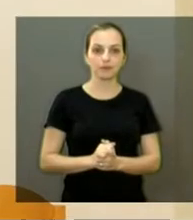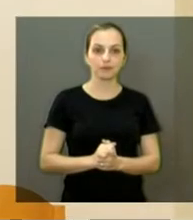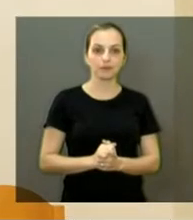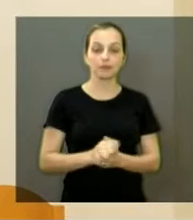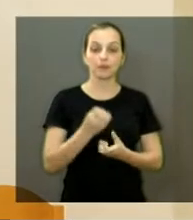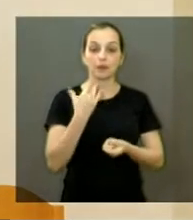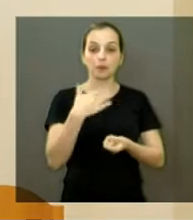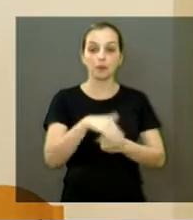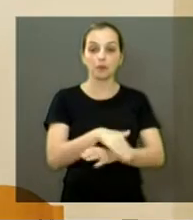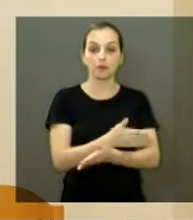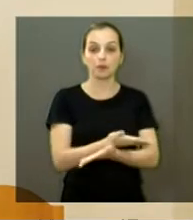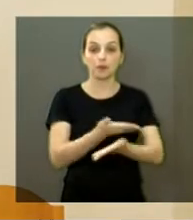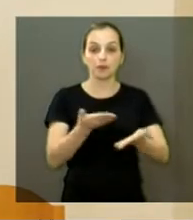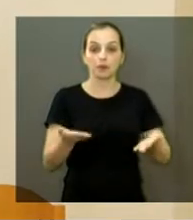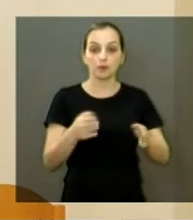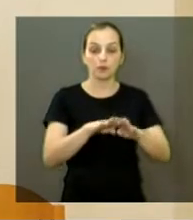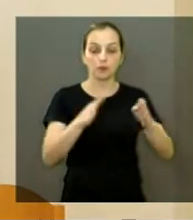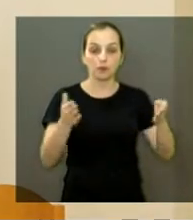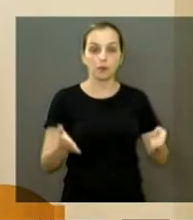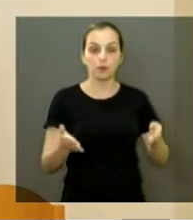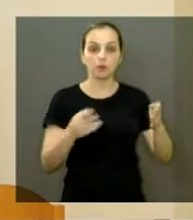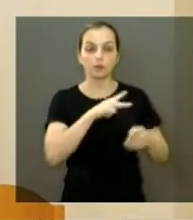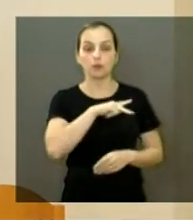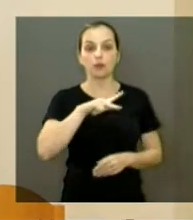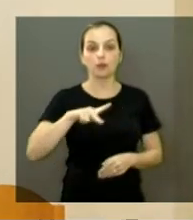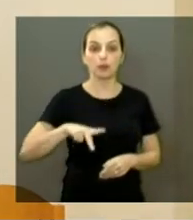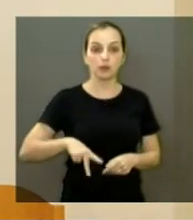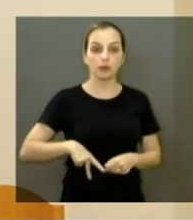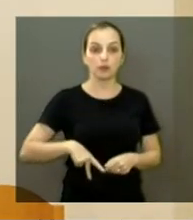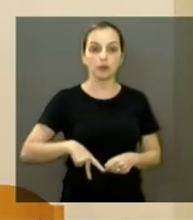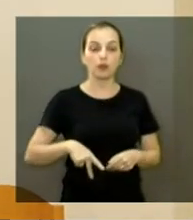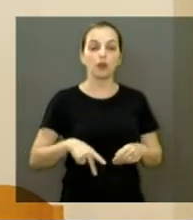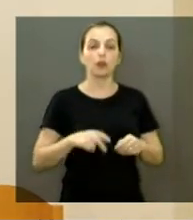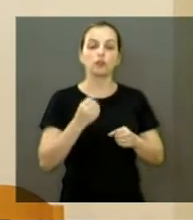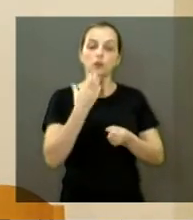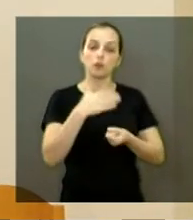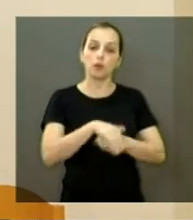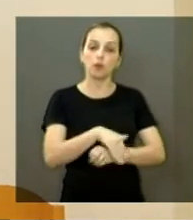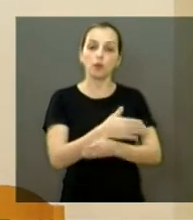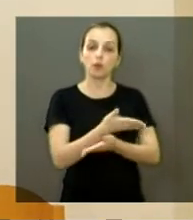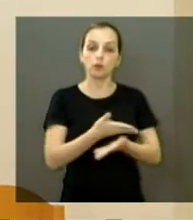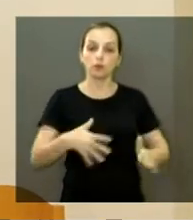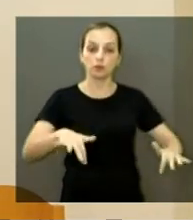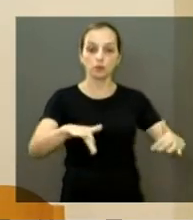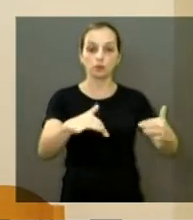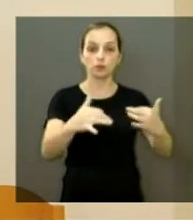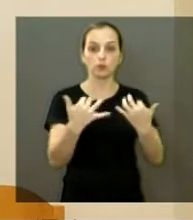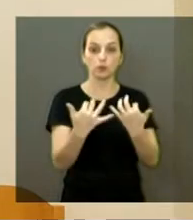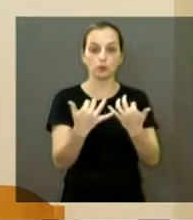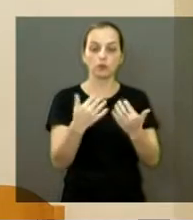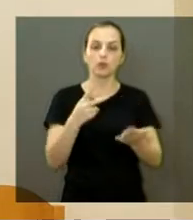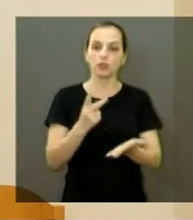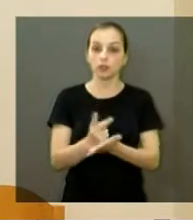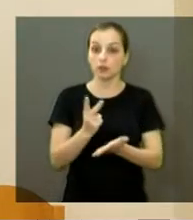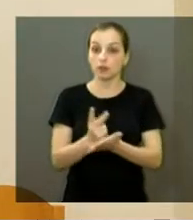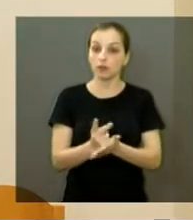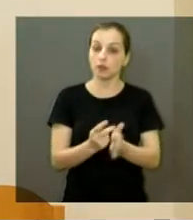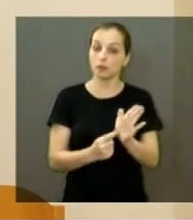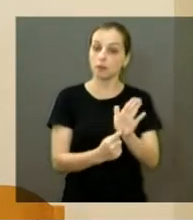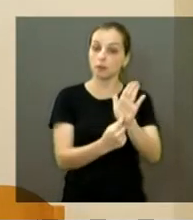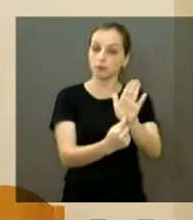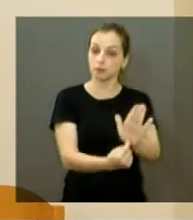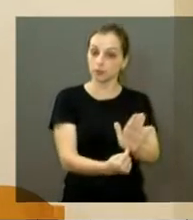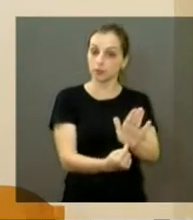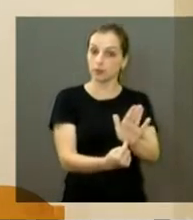Boa noite a todos, boa noite mesa, boa noite presidente, boa noite os presentes do plenário. Como sempre a gente começa a nossa indicação,